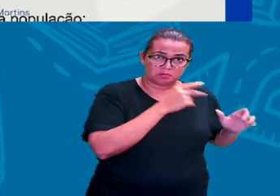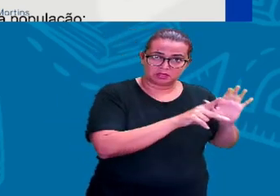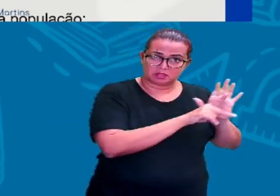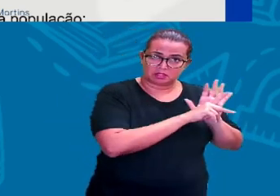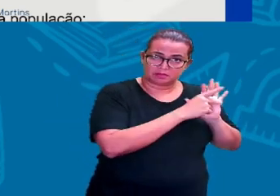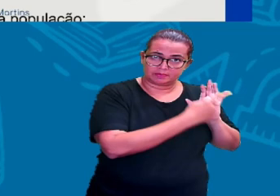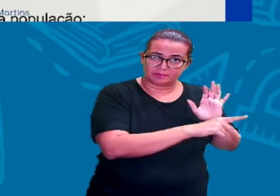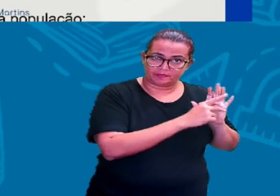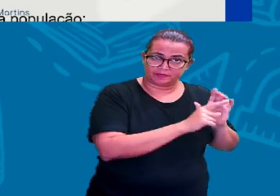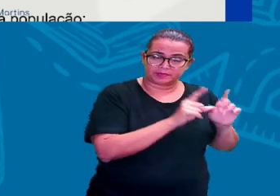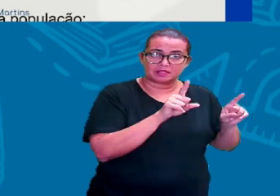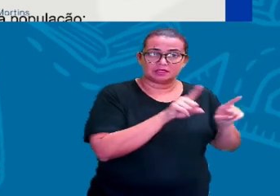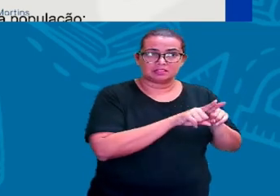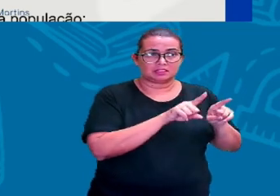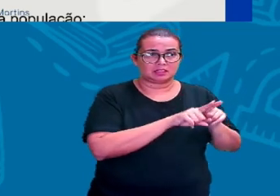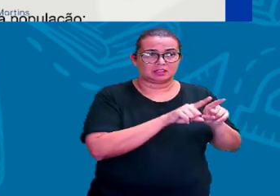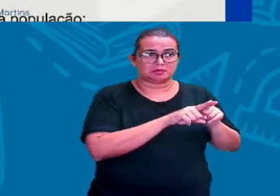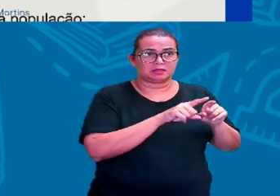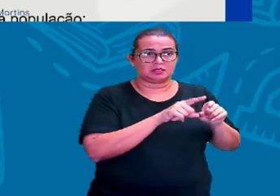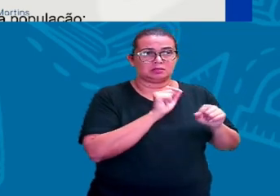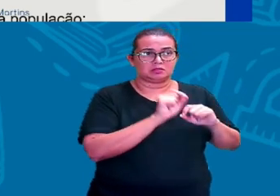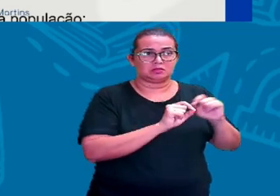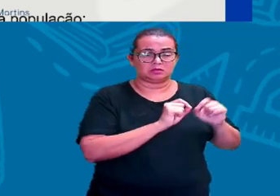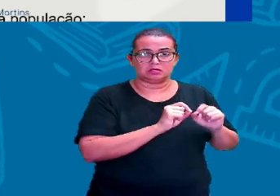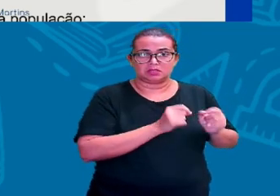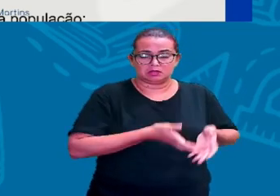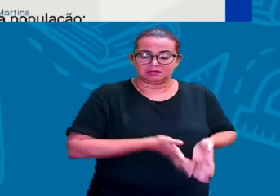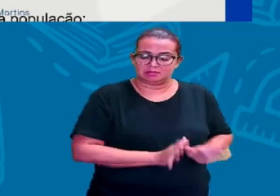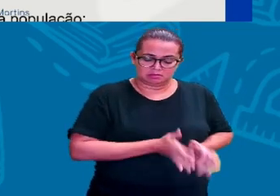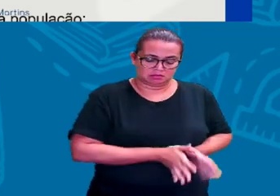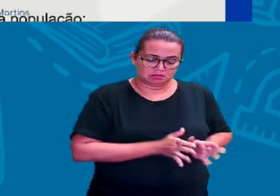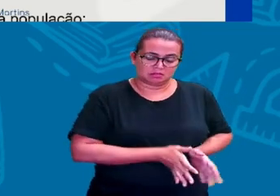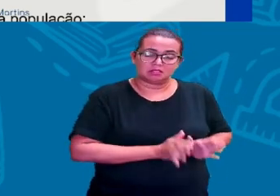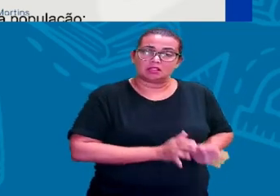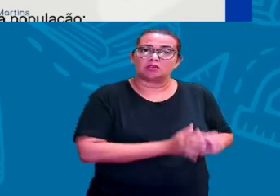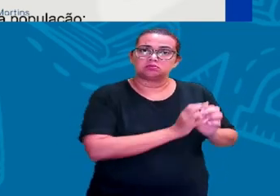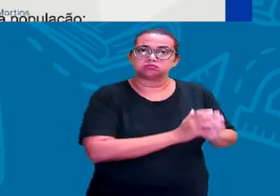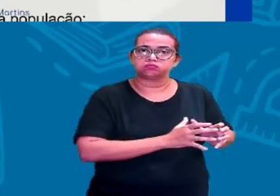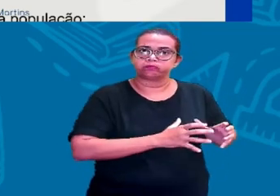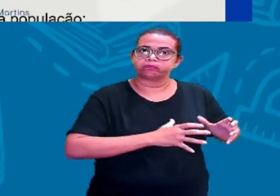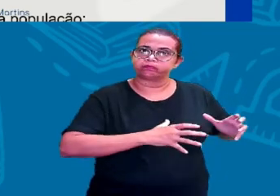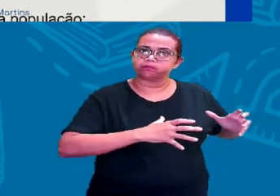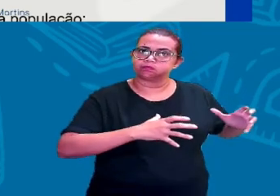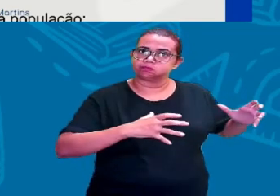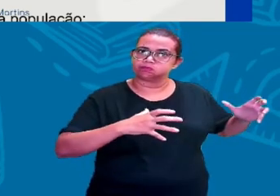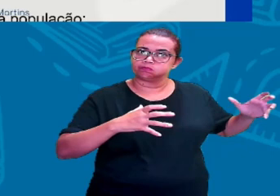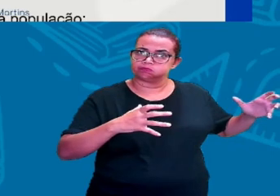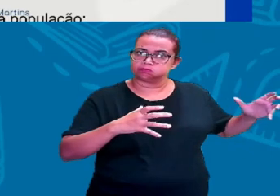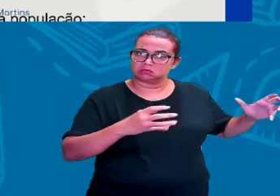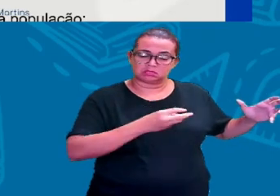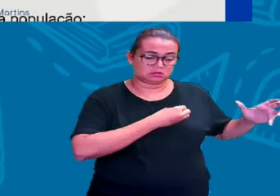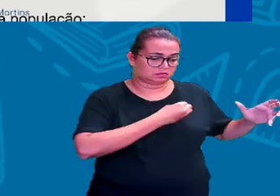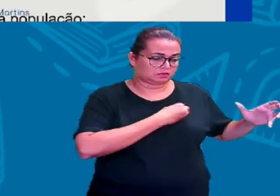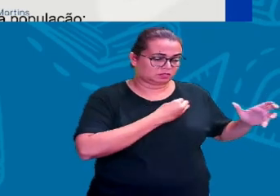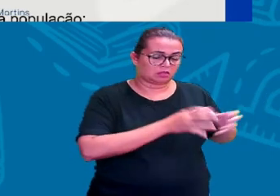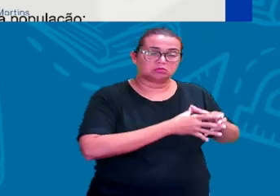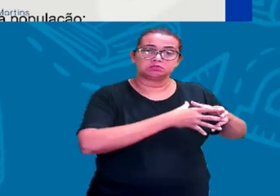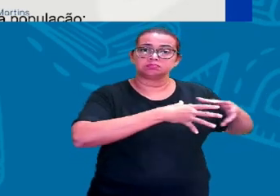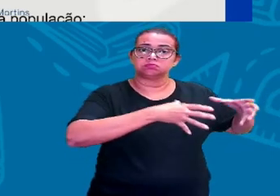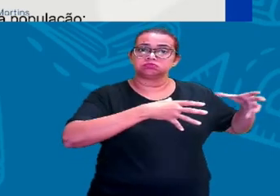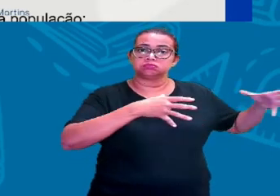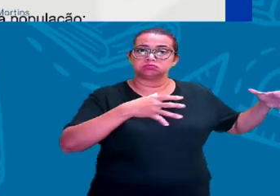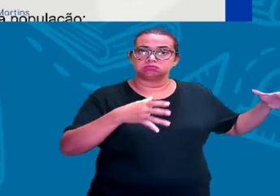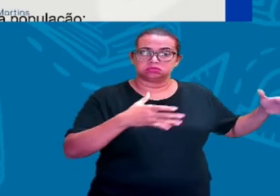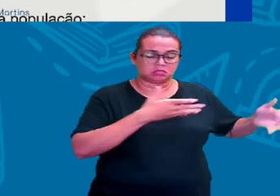isso vai gerar também um aumento, né? De população de pessoas, a expectativa de vida aumenta também. Então,